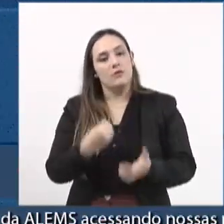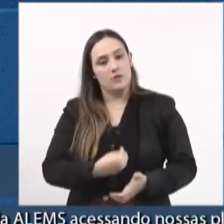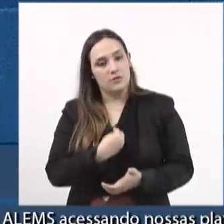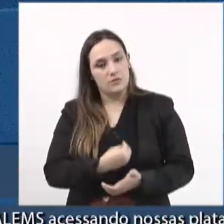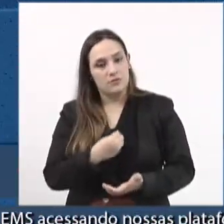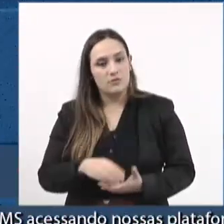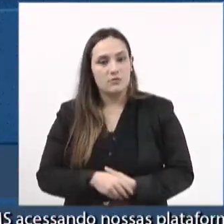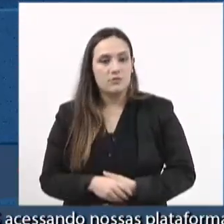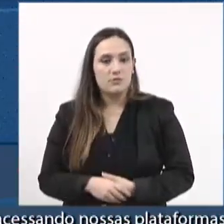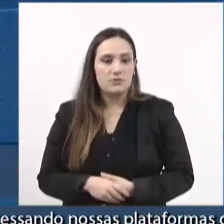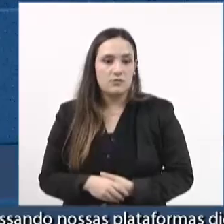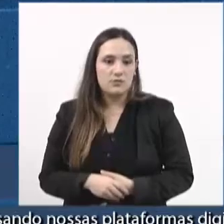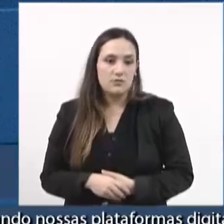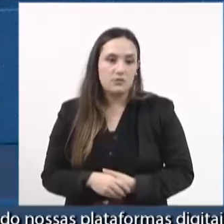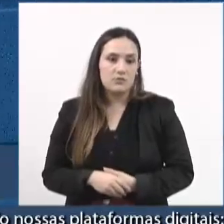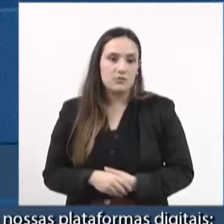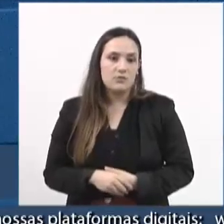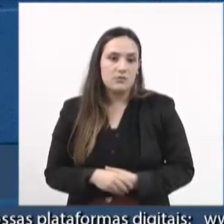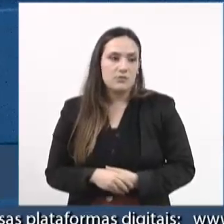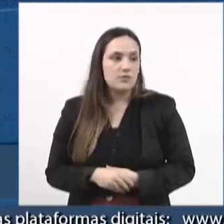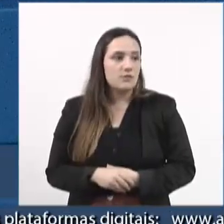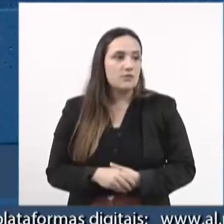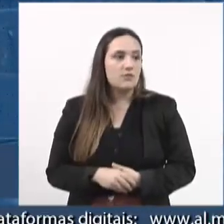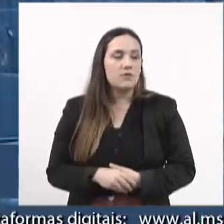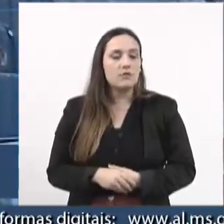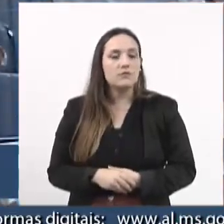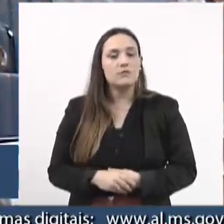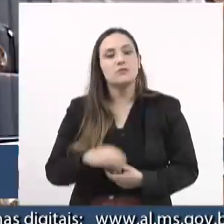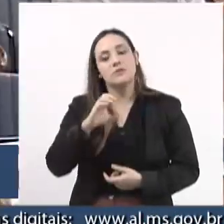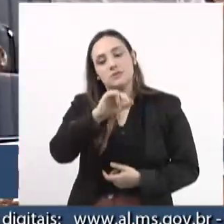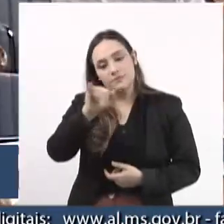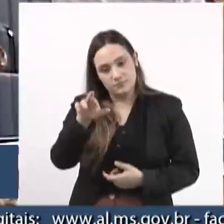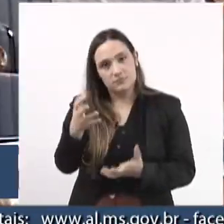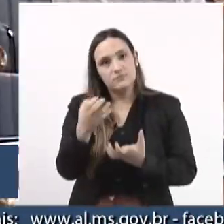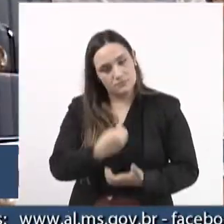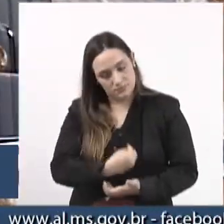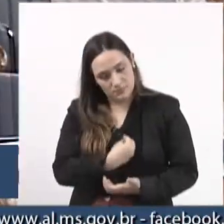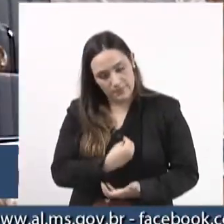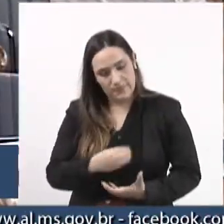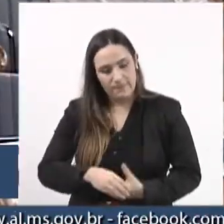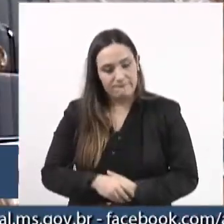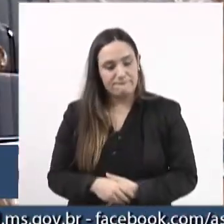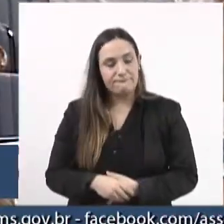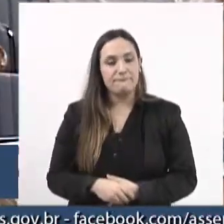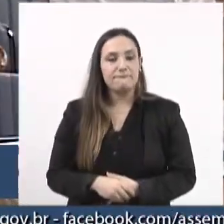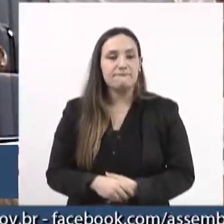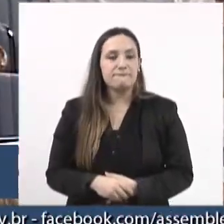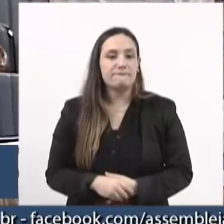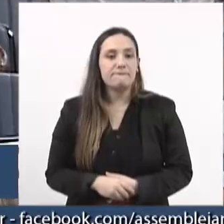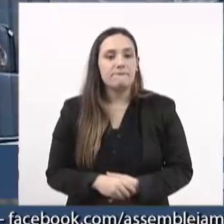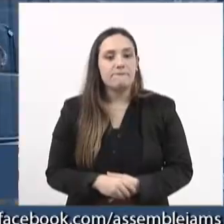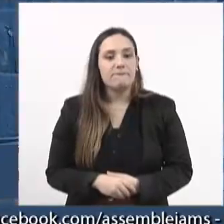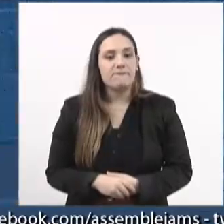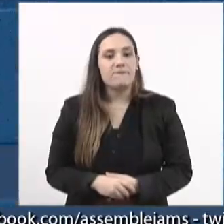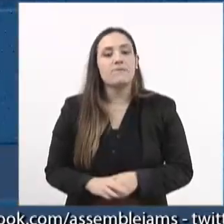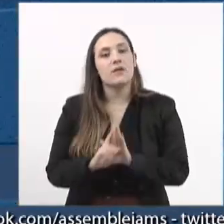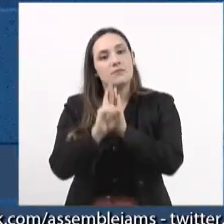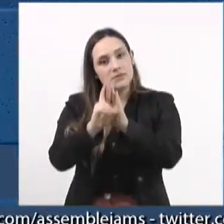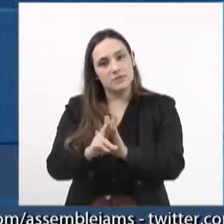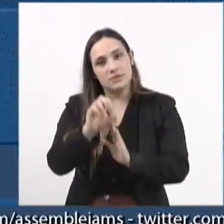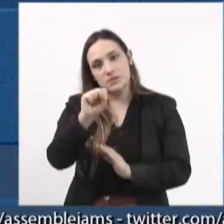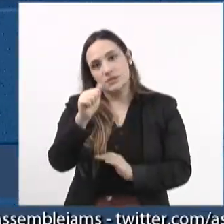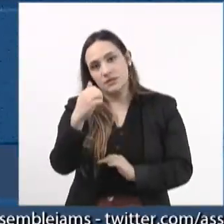através da Comissão de Constituição. e um representante da SAD,